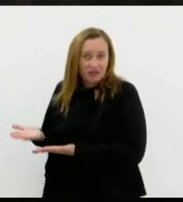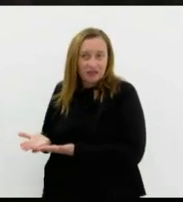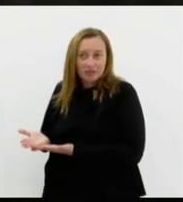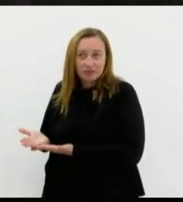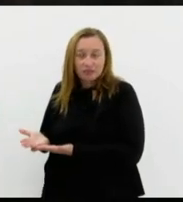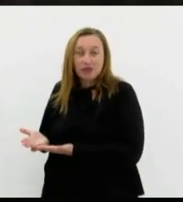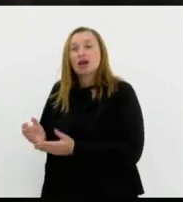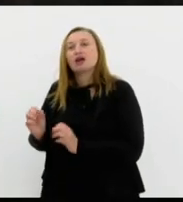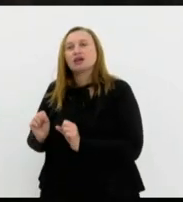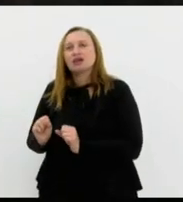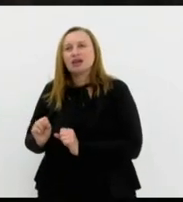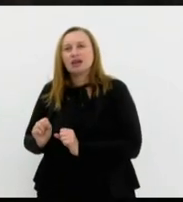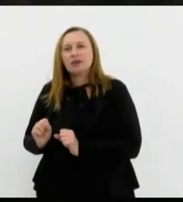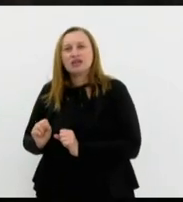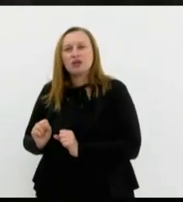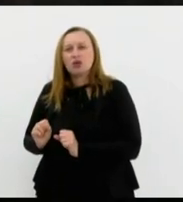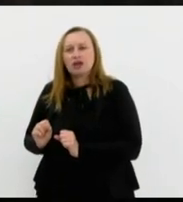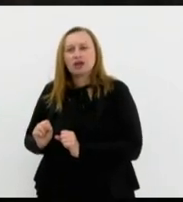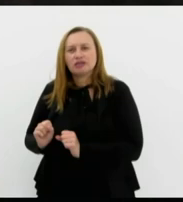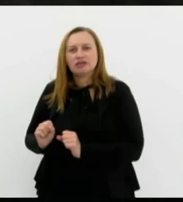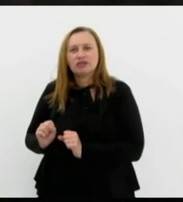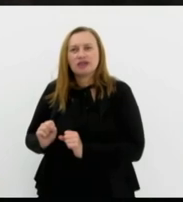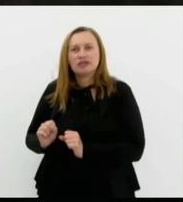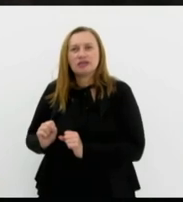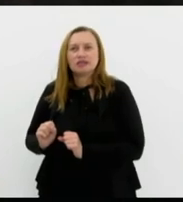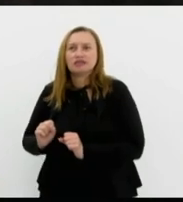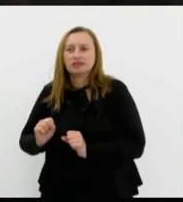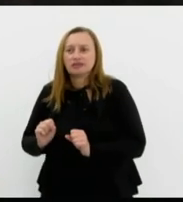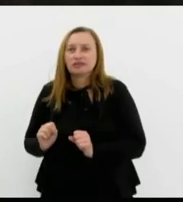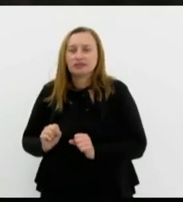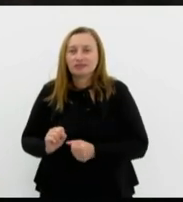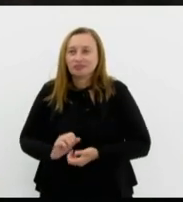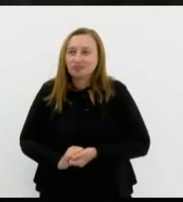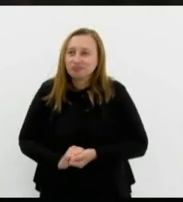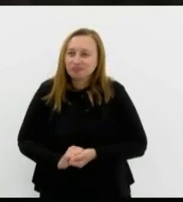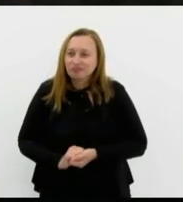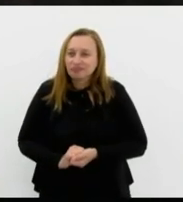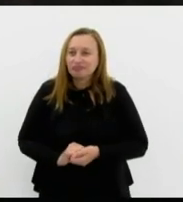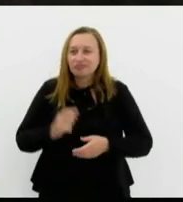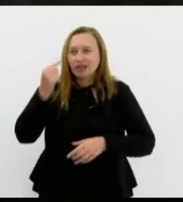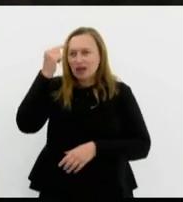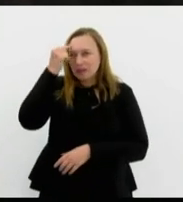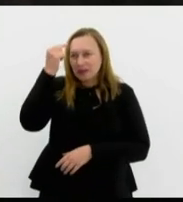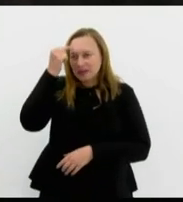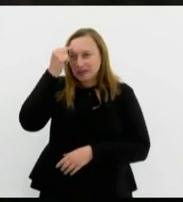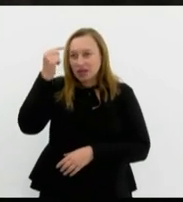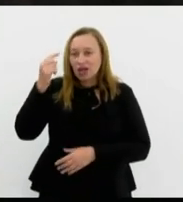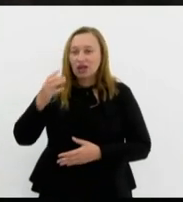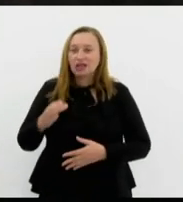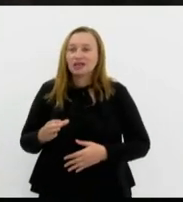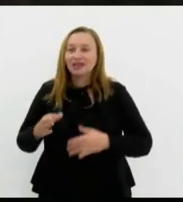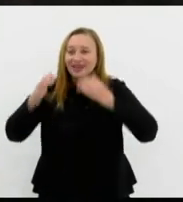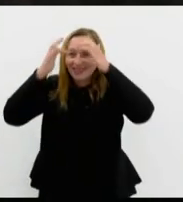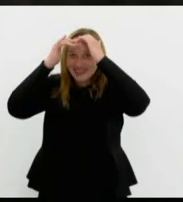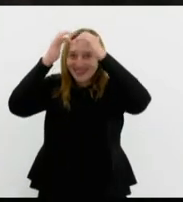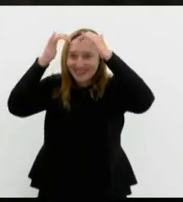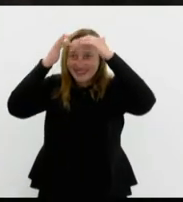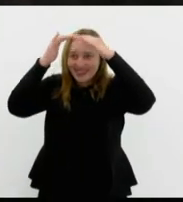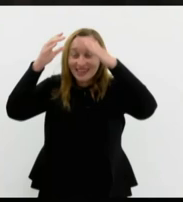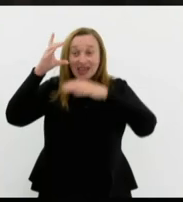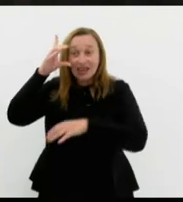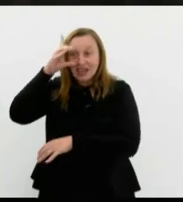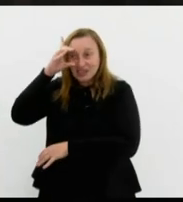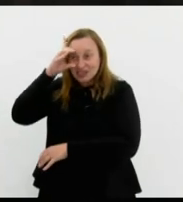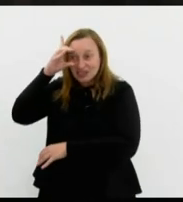esteja fazendo talvez a mesma carreira da Dilma o neurônio solitário mas a Dilma era